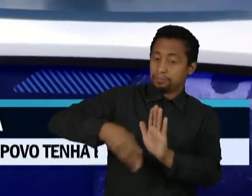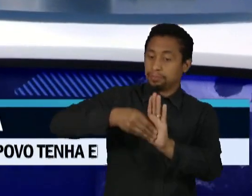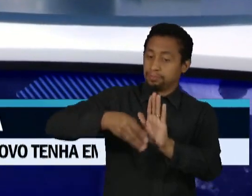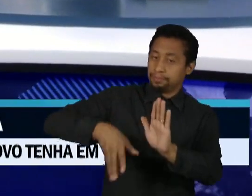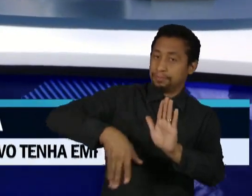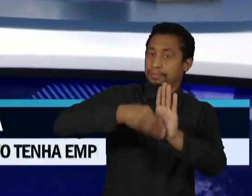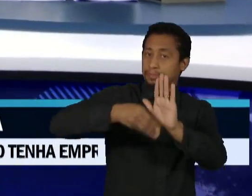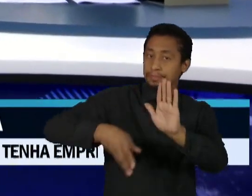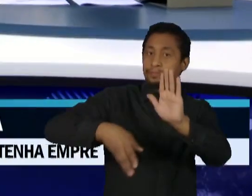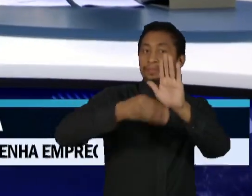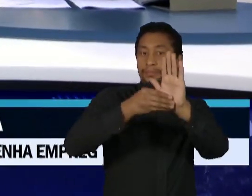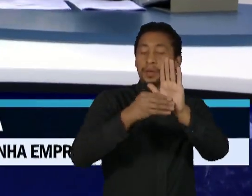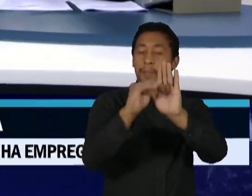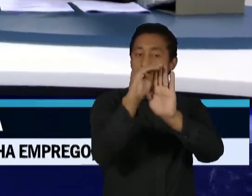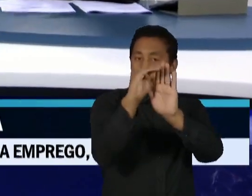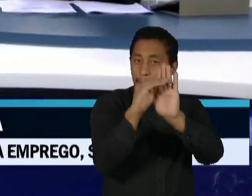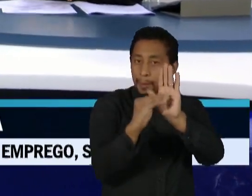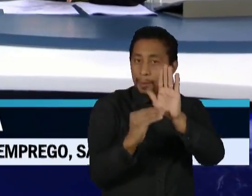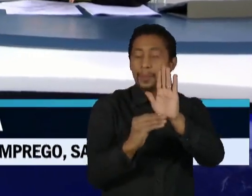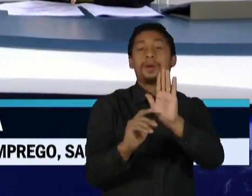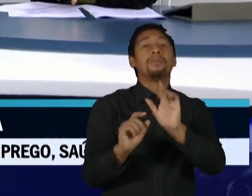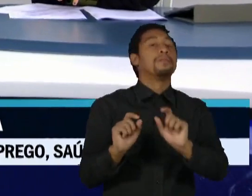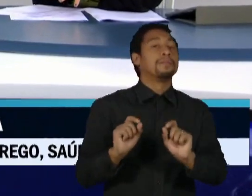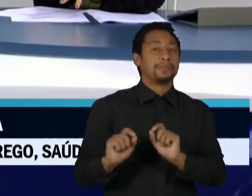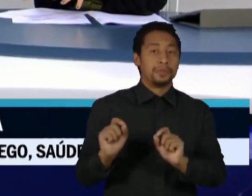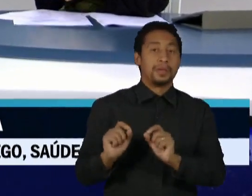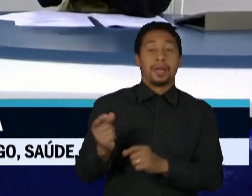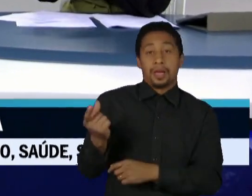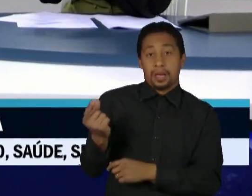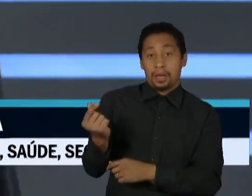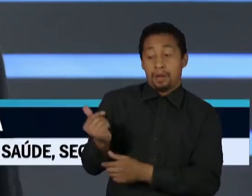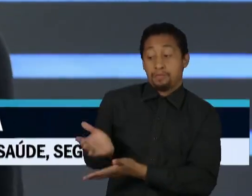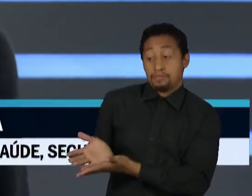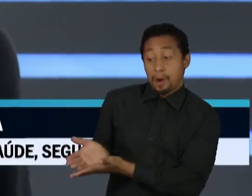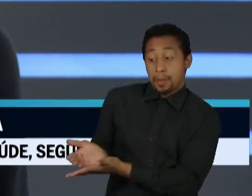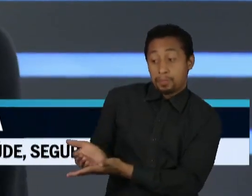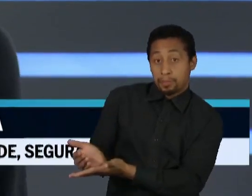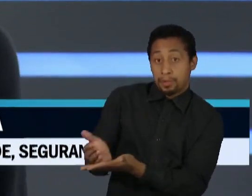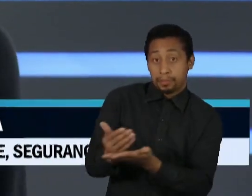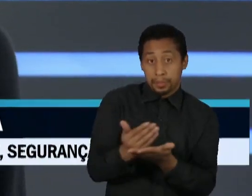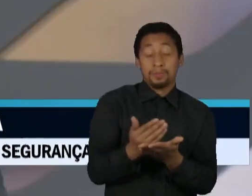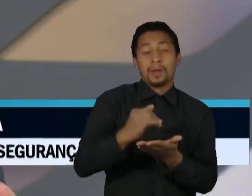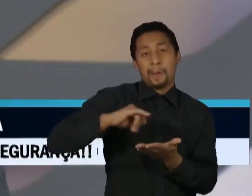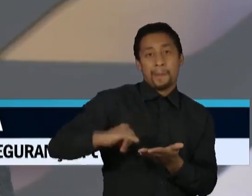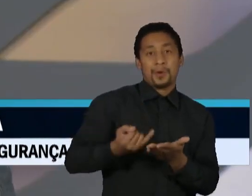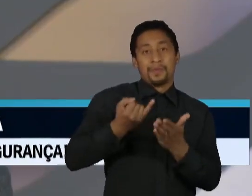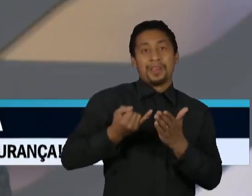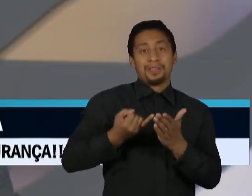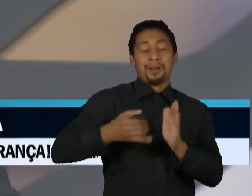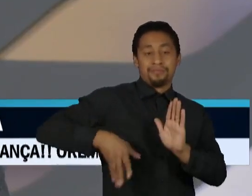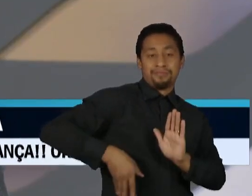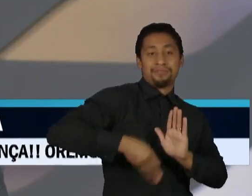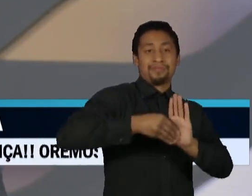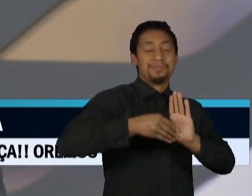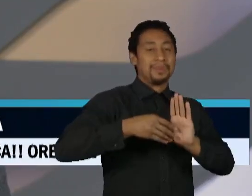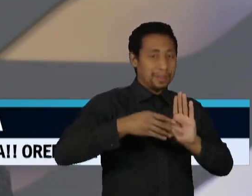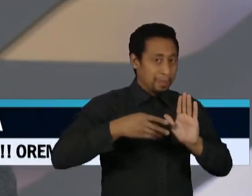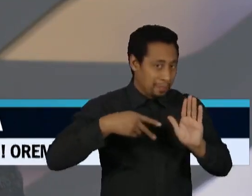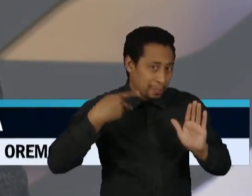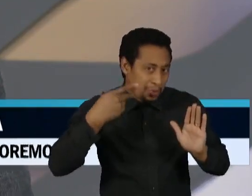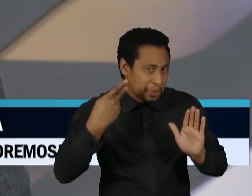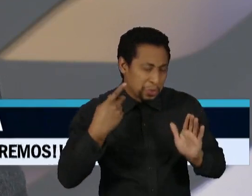parte do excesso de arrecadação em emendas parlamentares. Qual a intenção? É interessante, Karim,